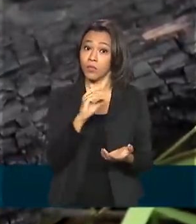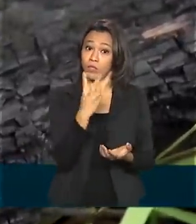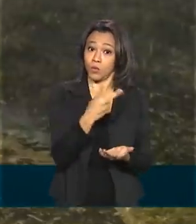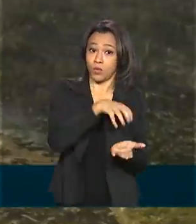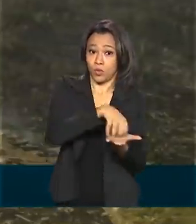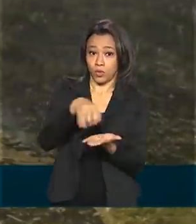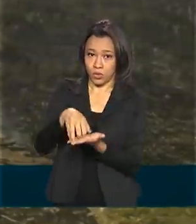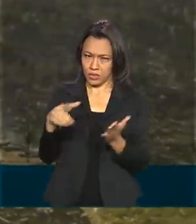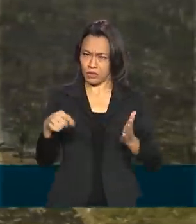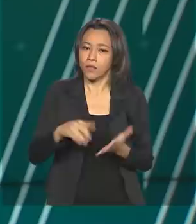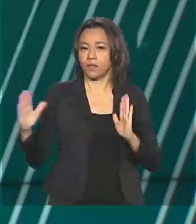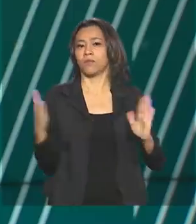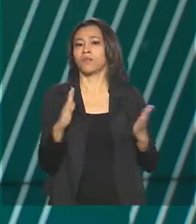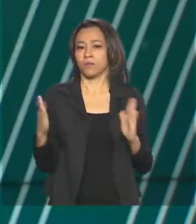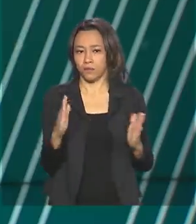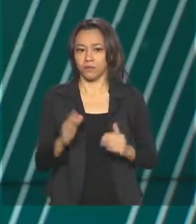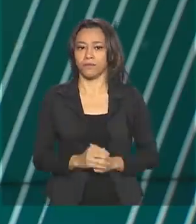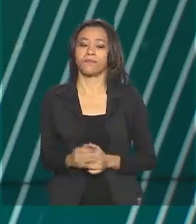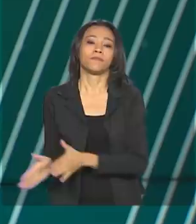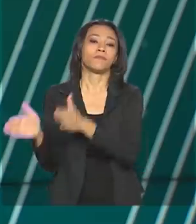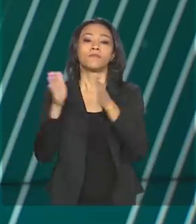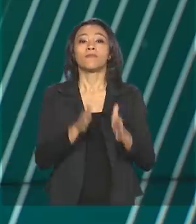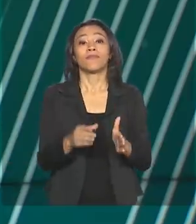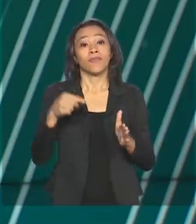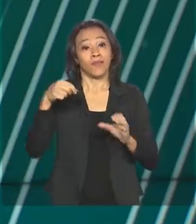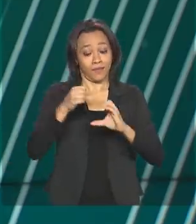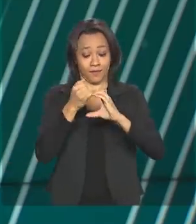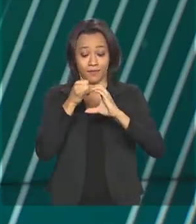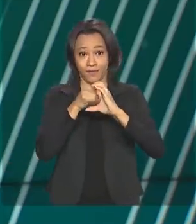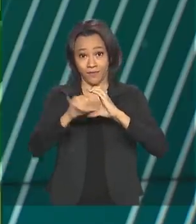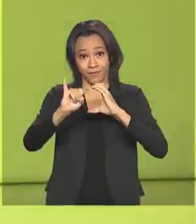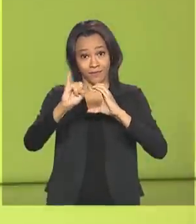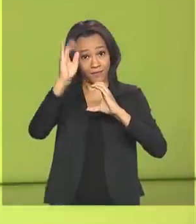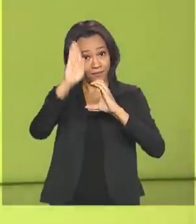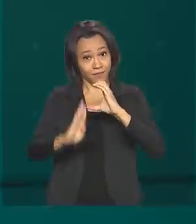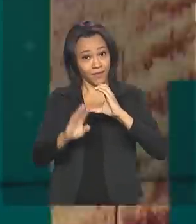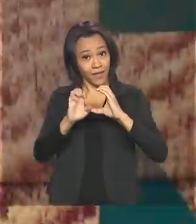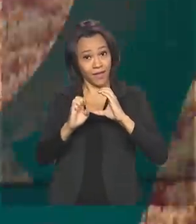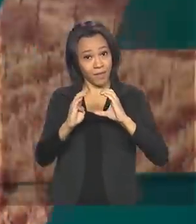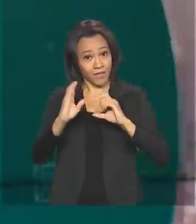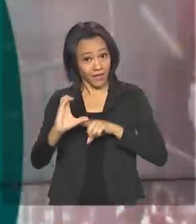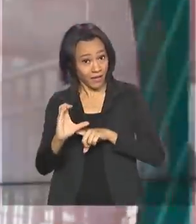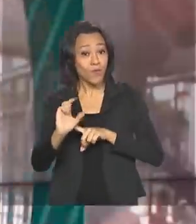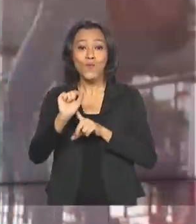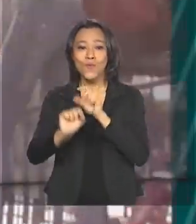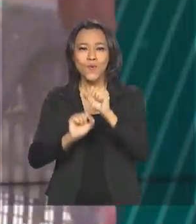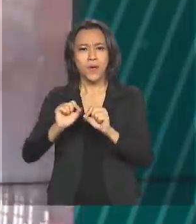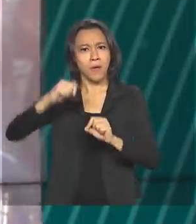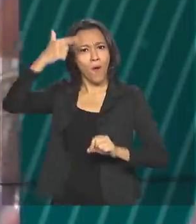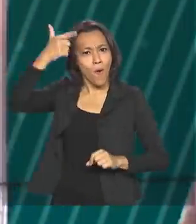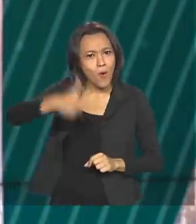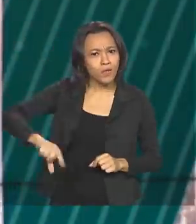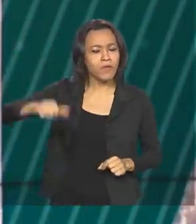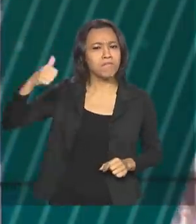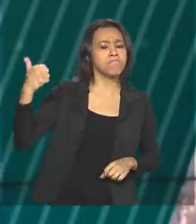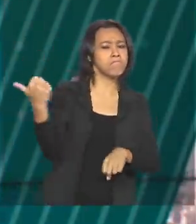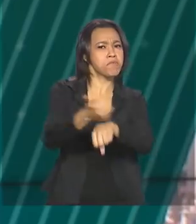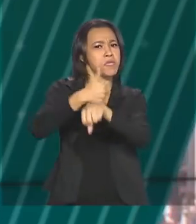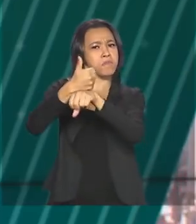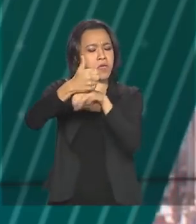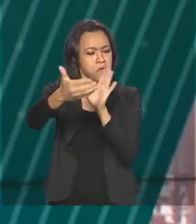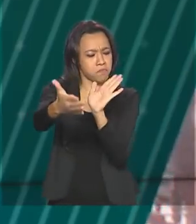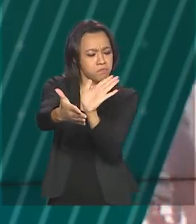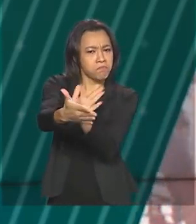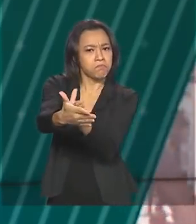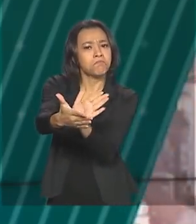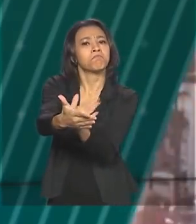nesse período de seca. A empresa Brasil de Comunicação ocupa hoje, mais uma vez, o primeiro lugar em elogios no